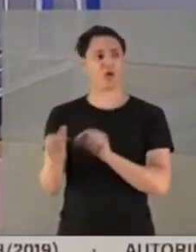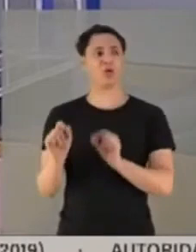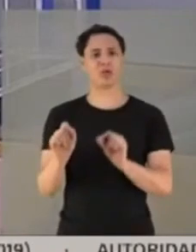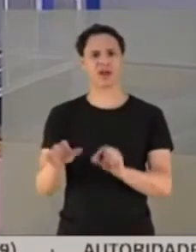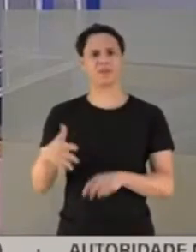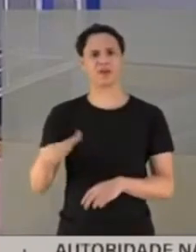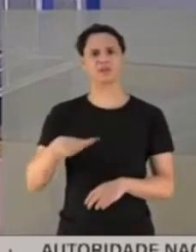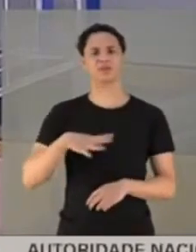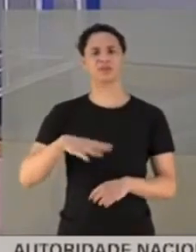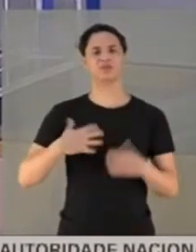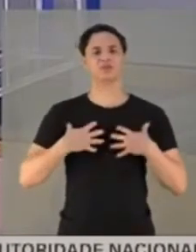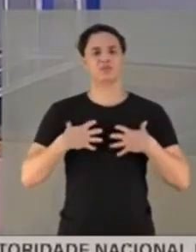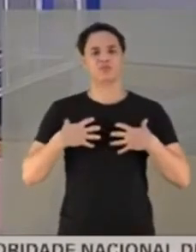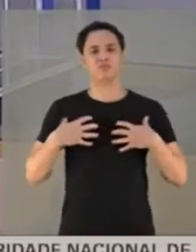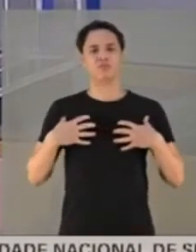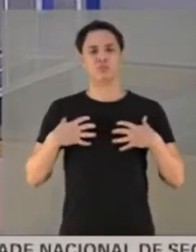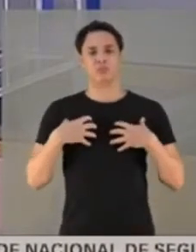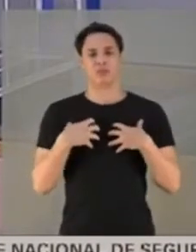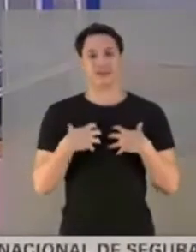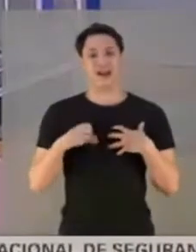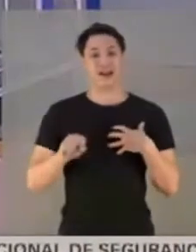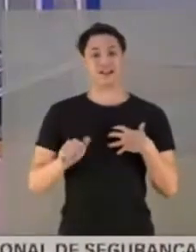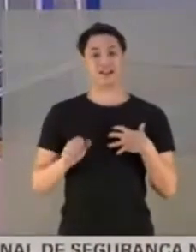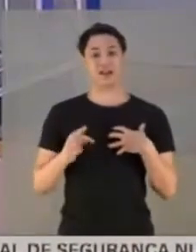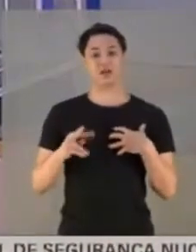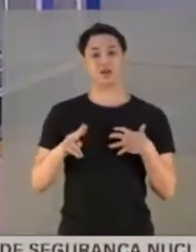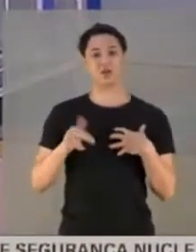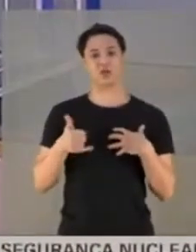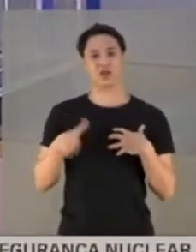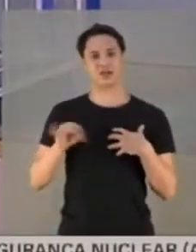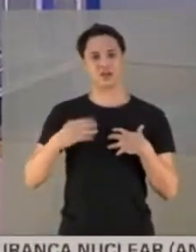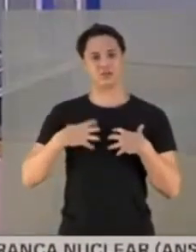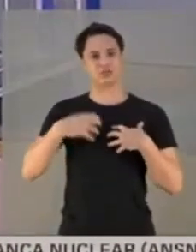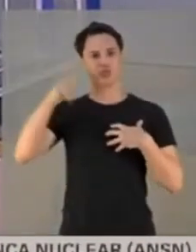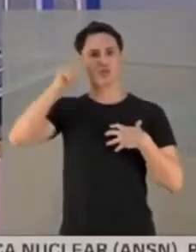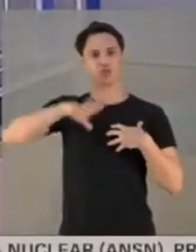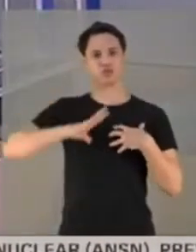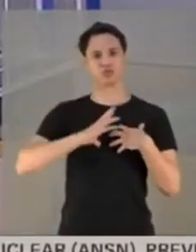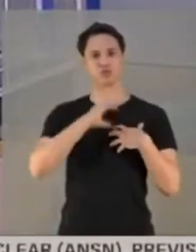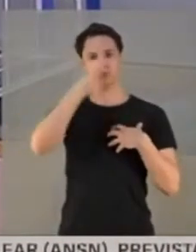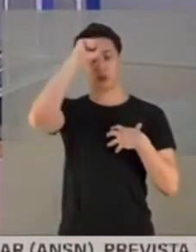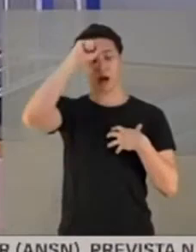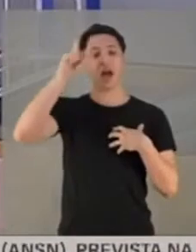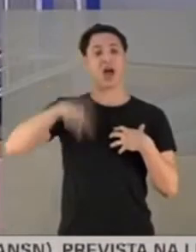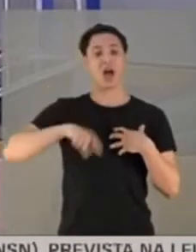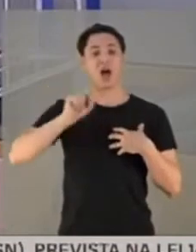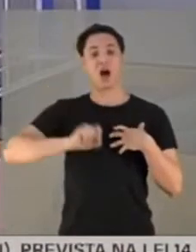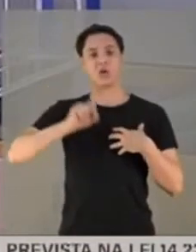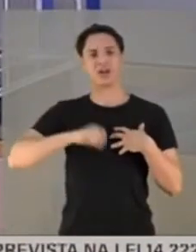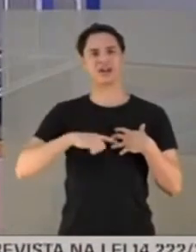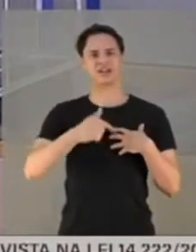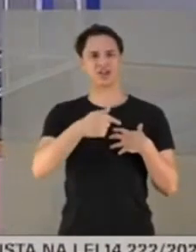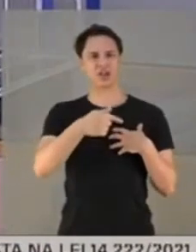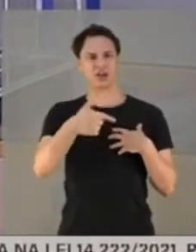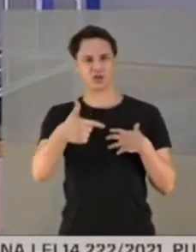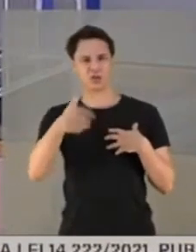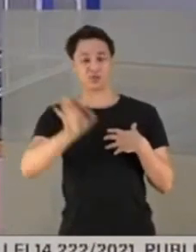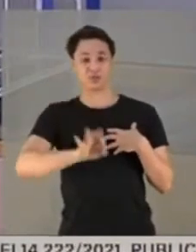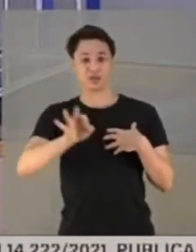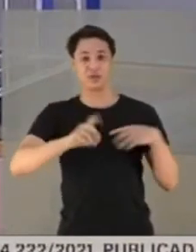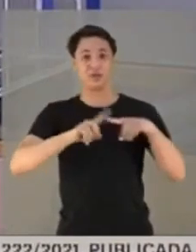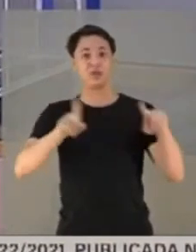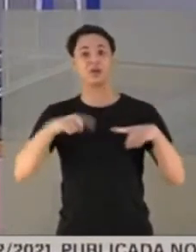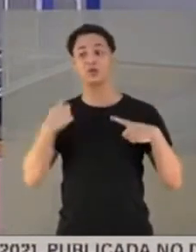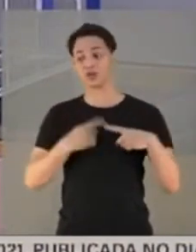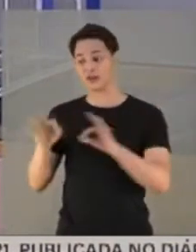de 55%, porque o oxigênio acabou e nós tivemos que comprar, a família se juntou e compramos o oxigênio. Porque